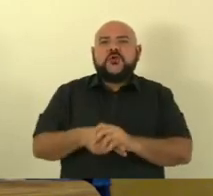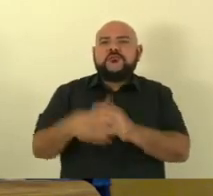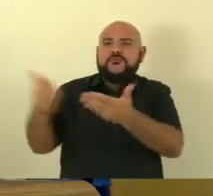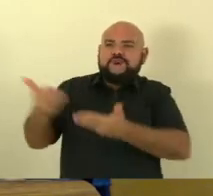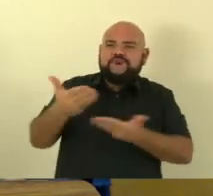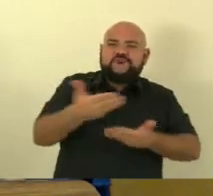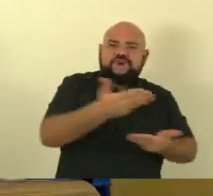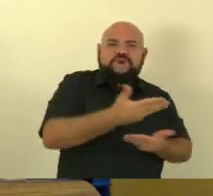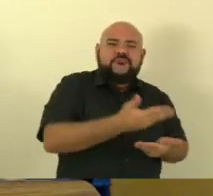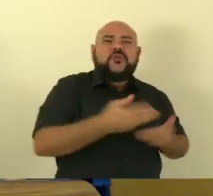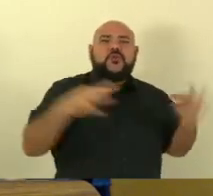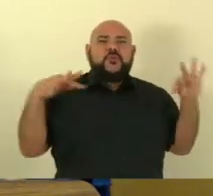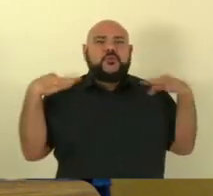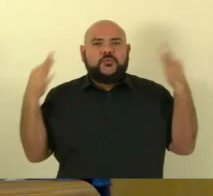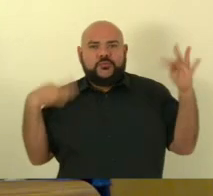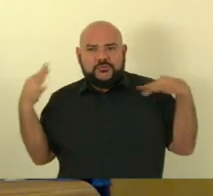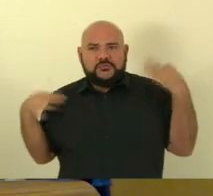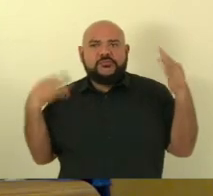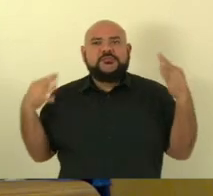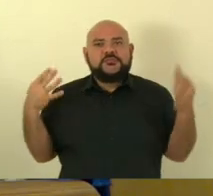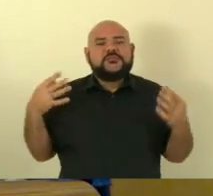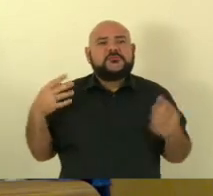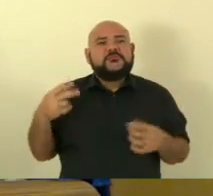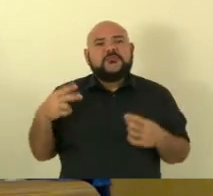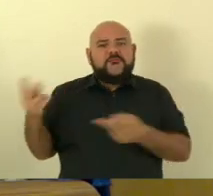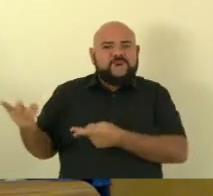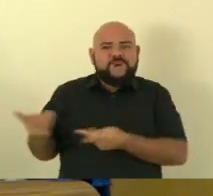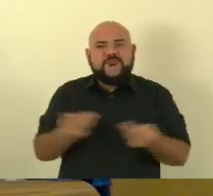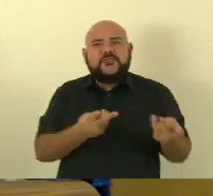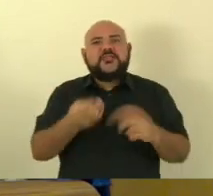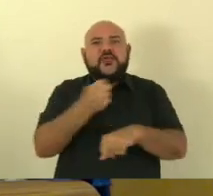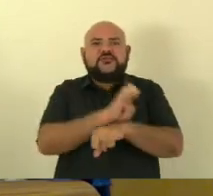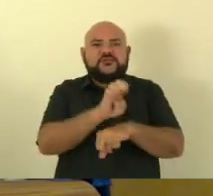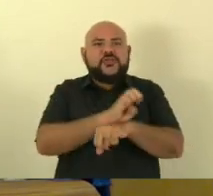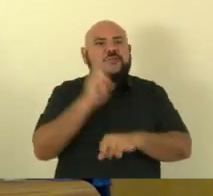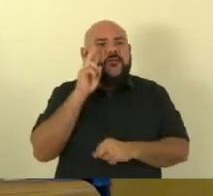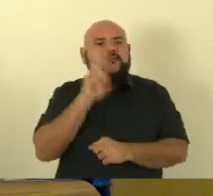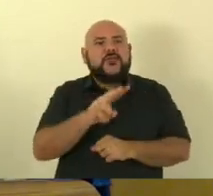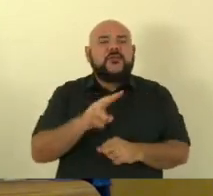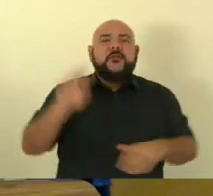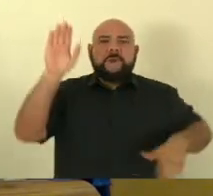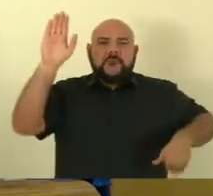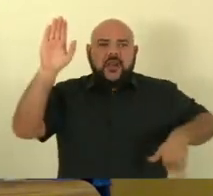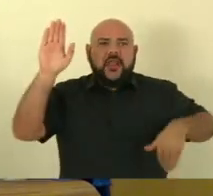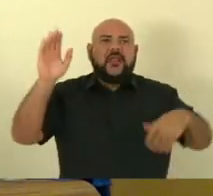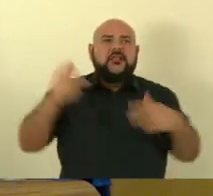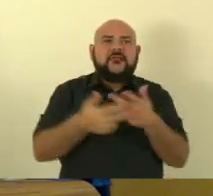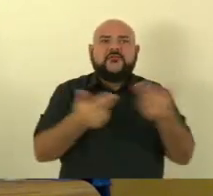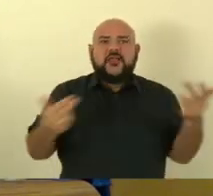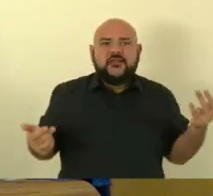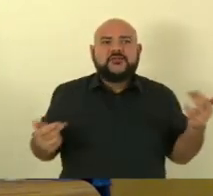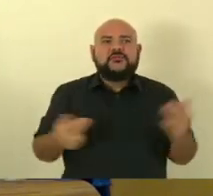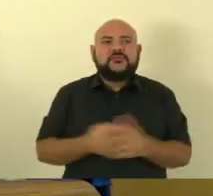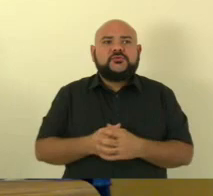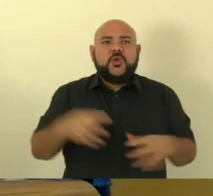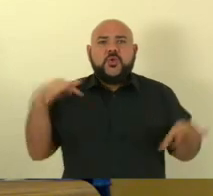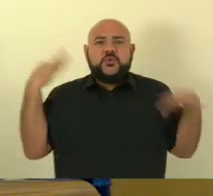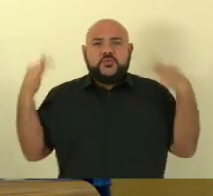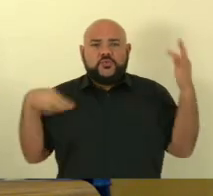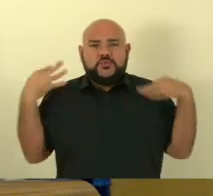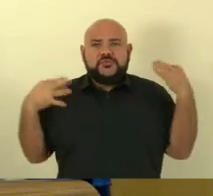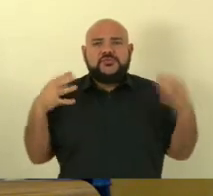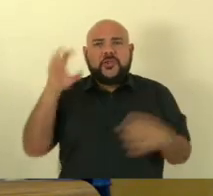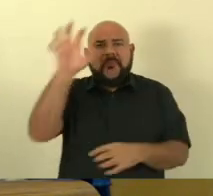visitar as belezas naturais de nossas praias, assim como todos os turistas de todo o Brasil que se